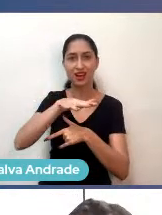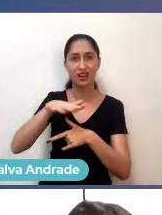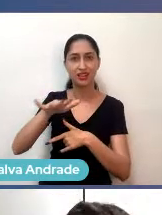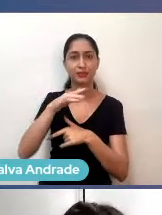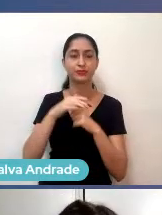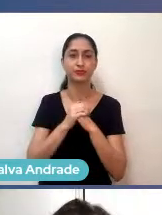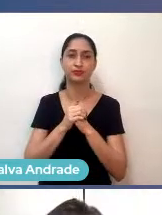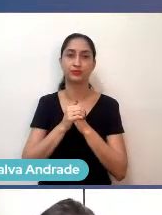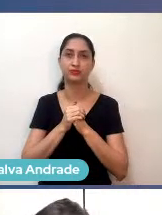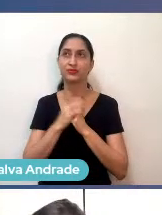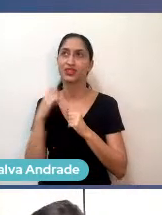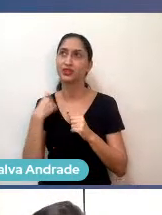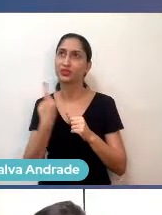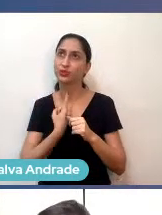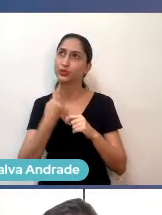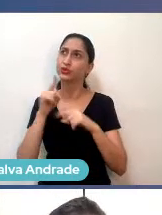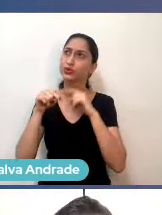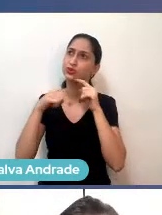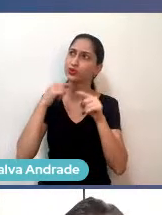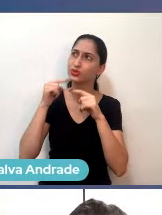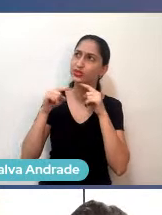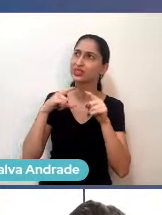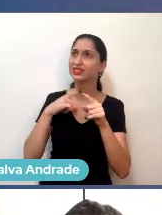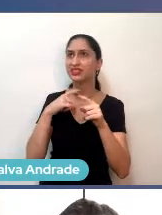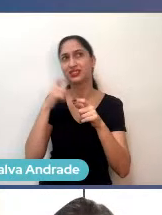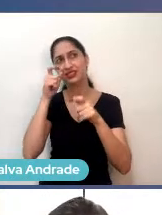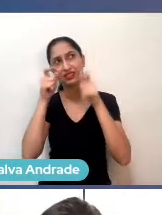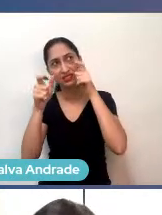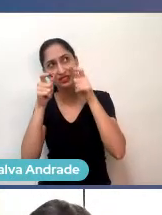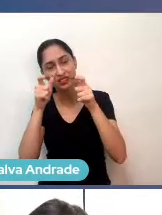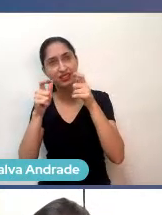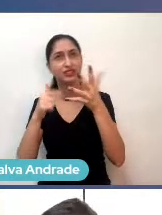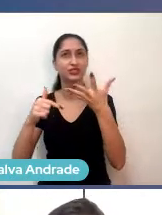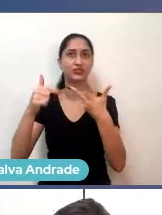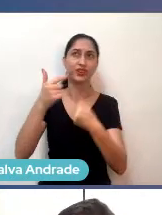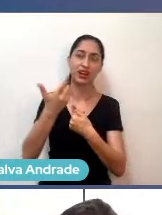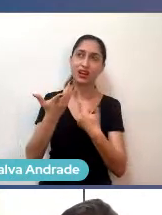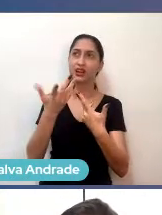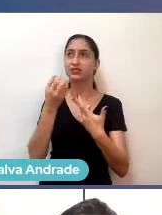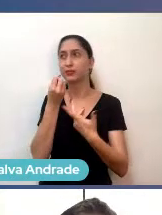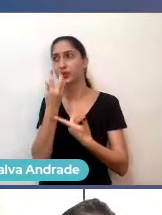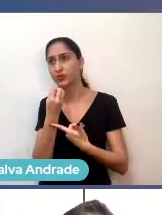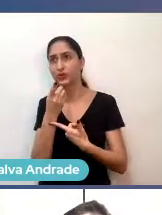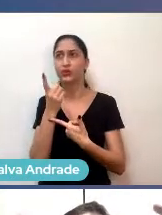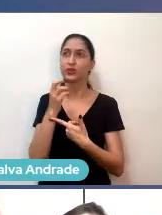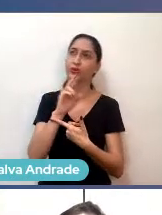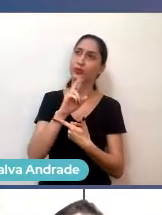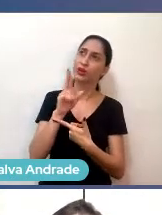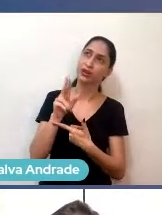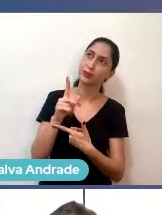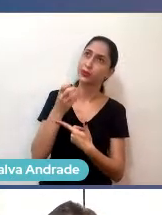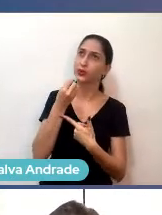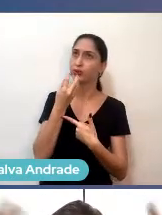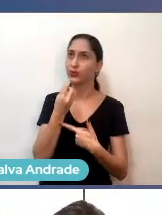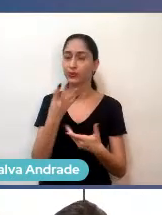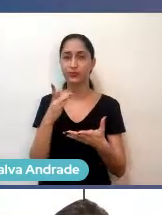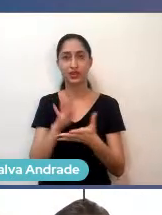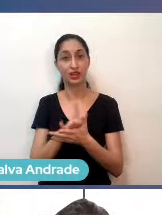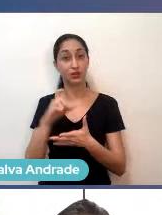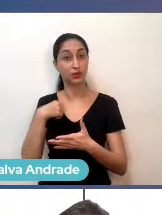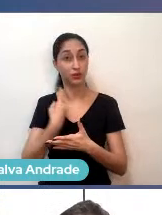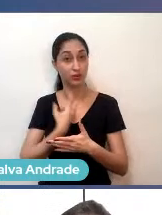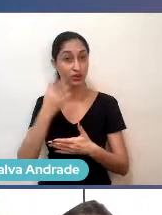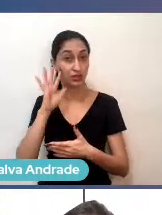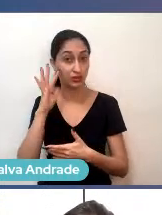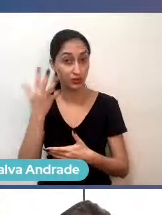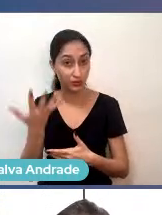ficava, né, tem várias coisas que são interessantes, mas o retorno é bom, não é bom, e aí a gente resolveu o que fazer, não, a gente chegou no